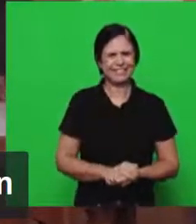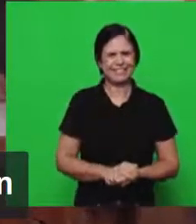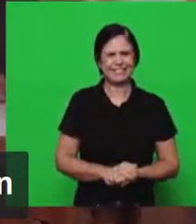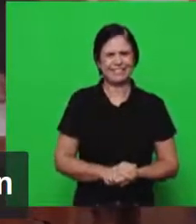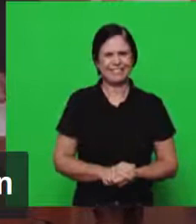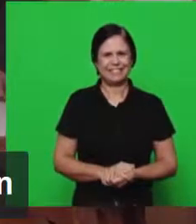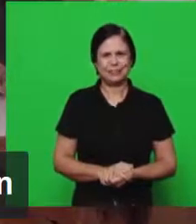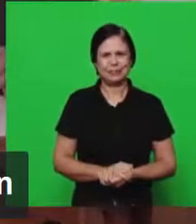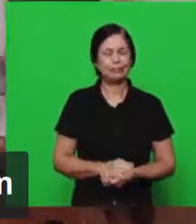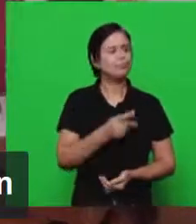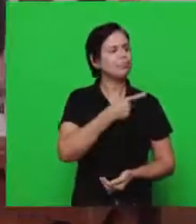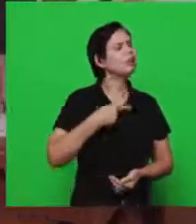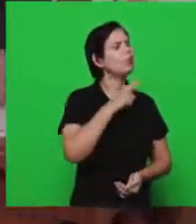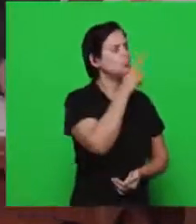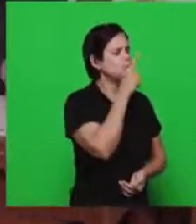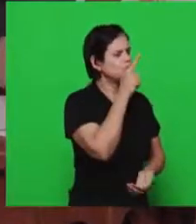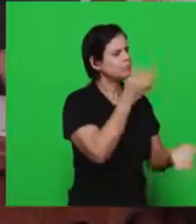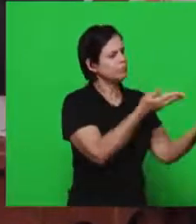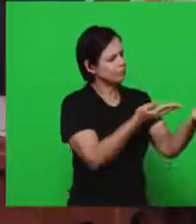Pastor Gilson.